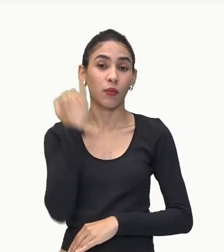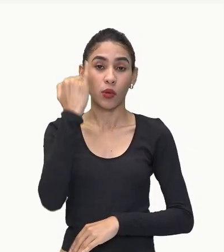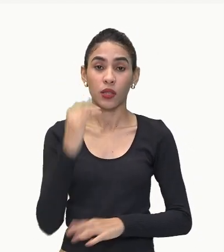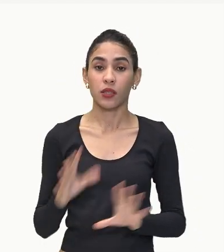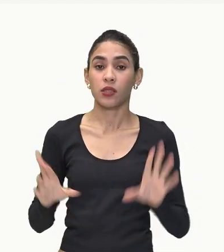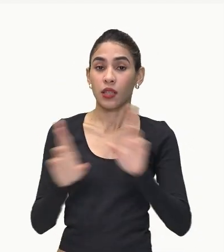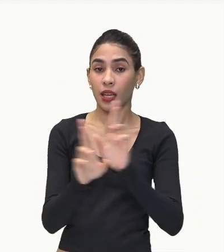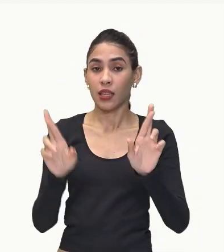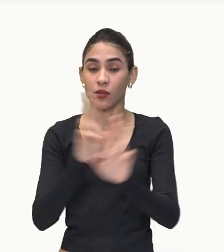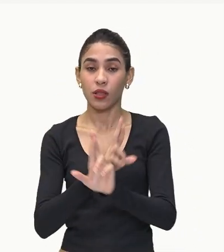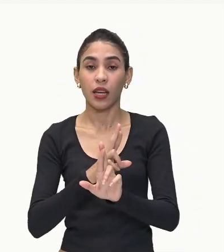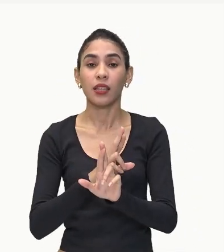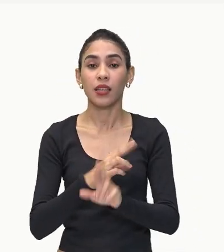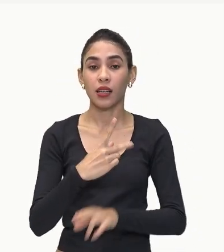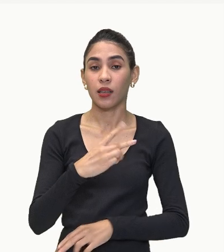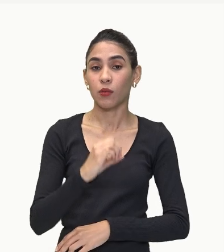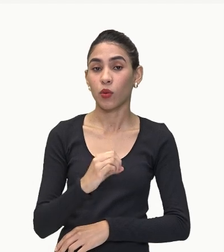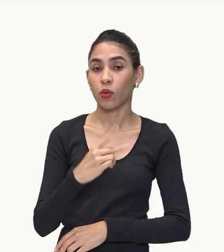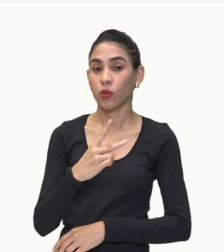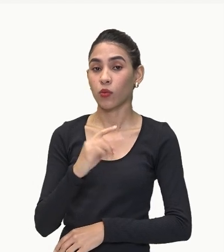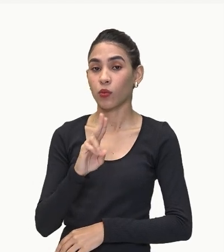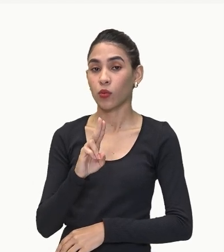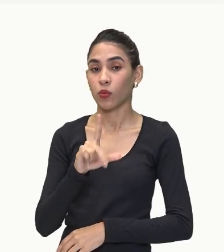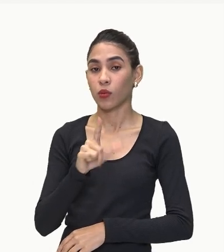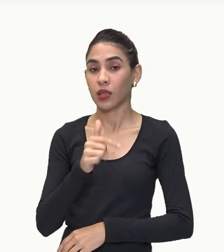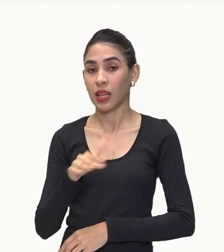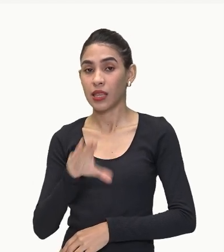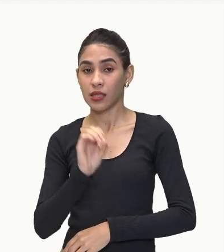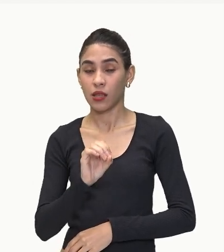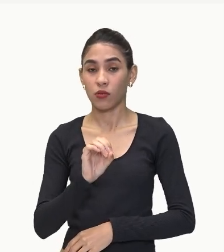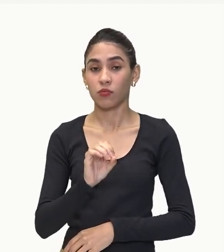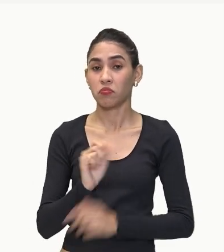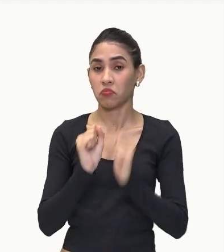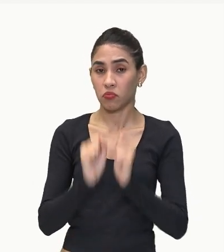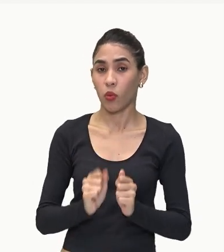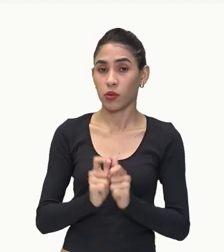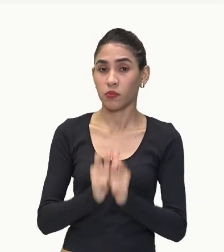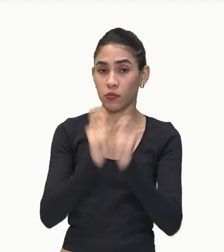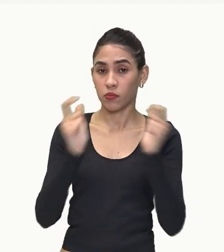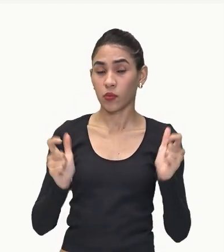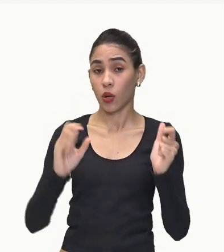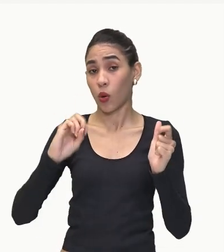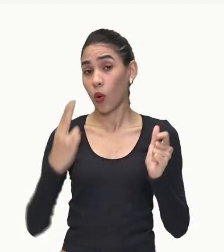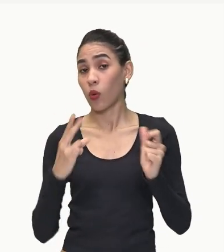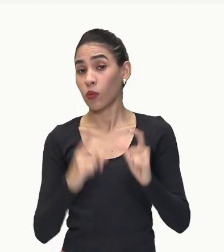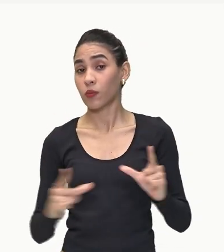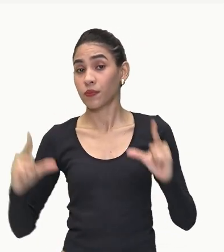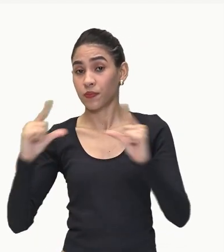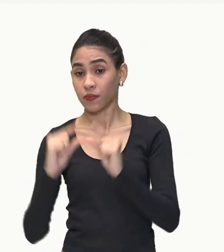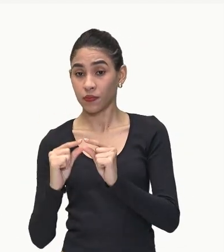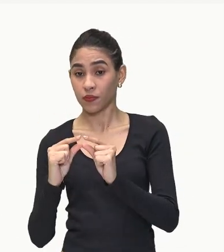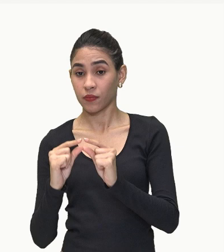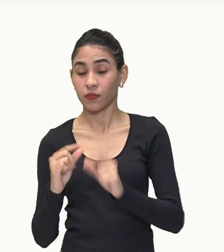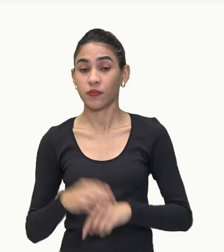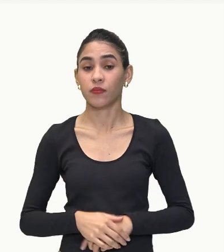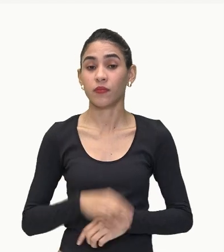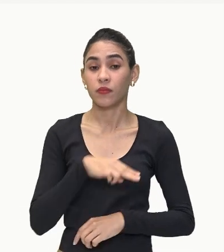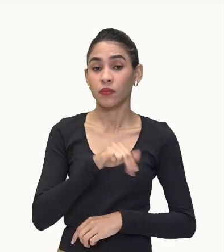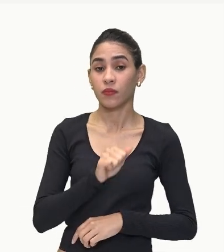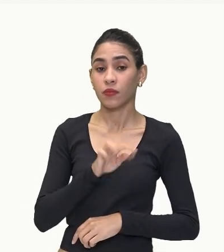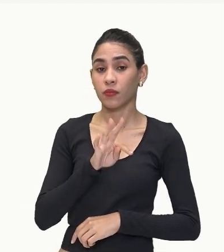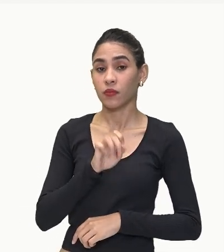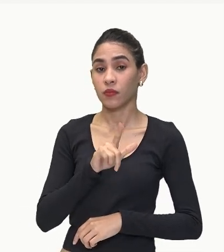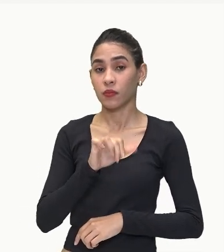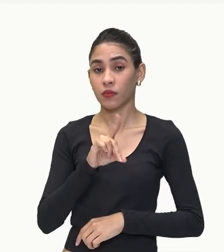Com a dinâmica de população Fatores que podem Crescer Essa população Ou diminuir Natalidade Imigração